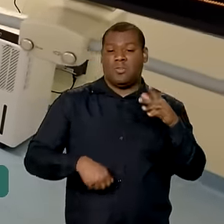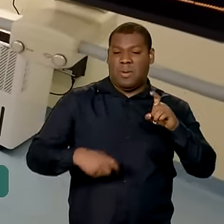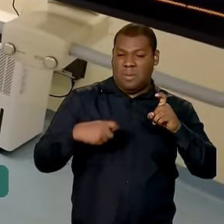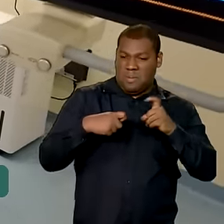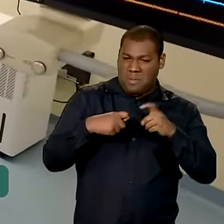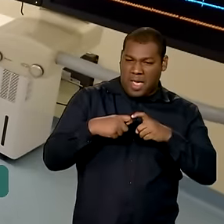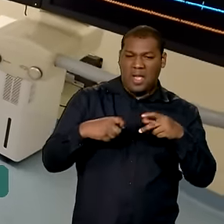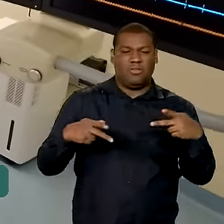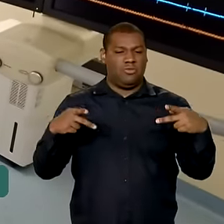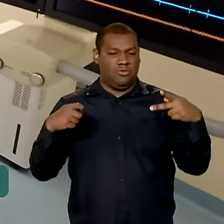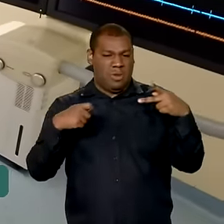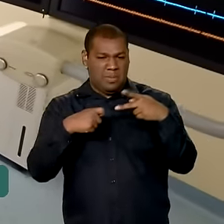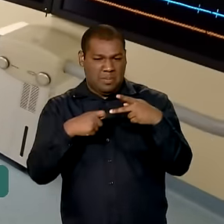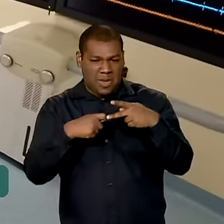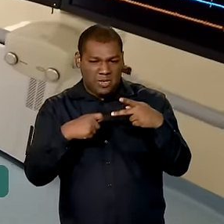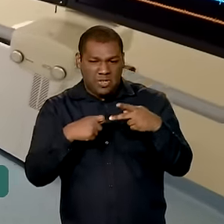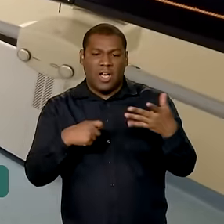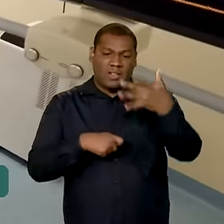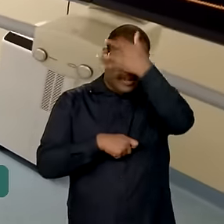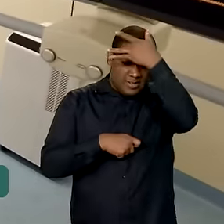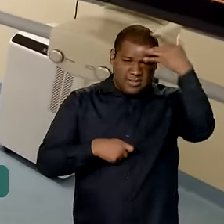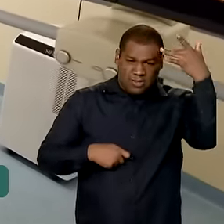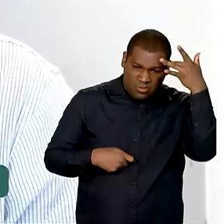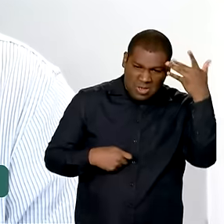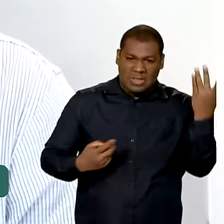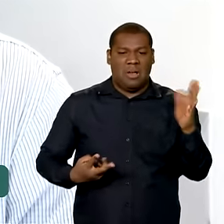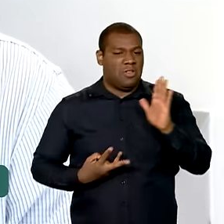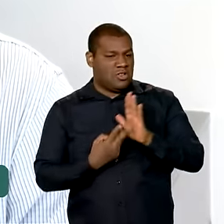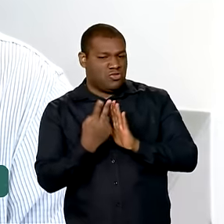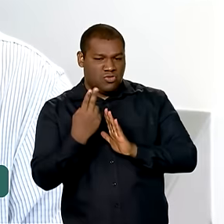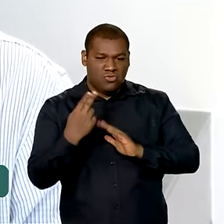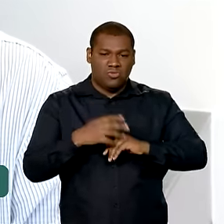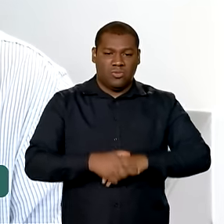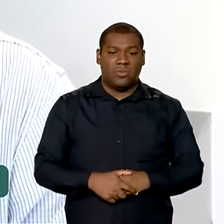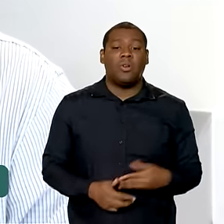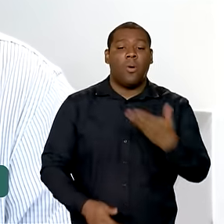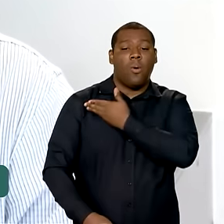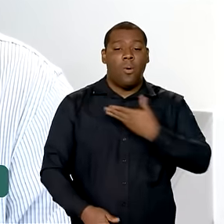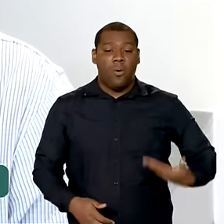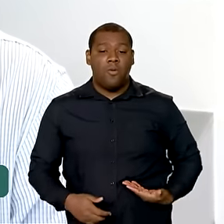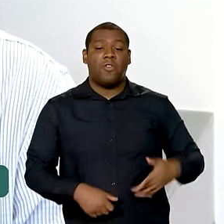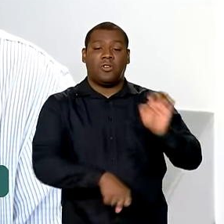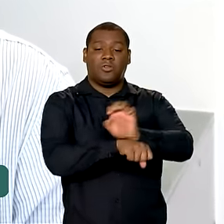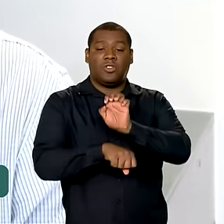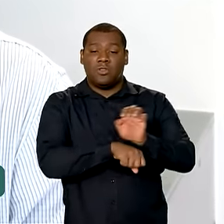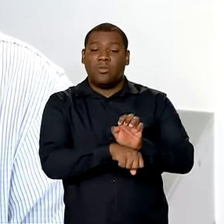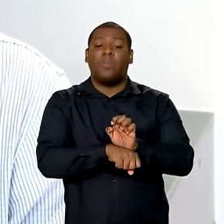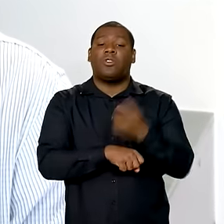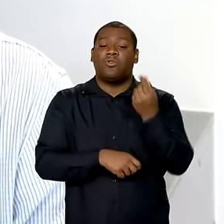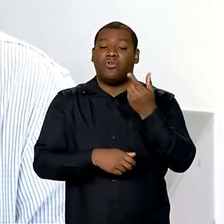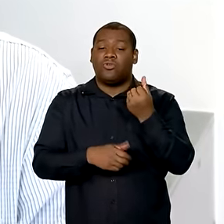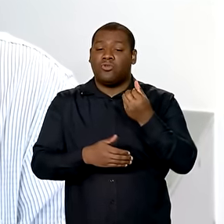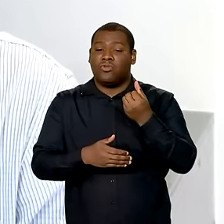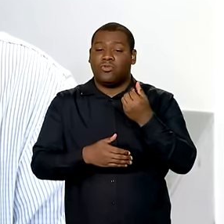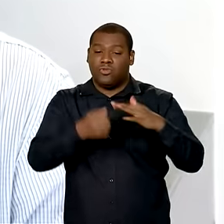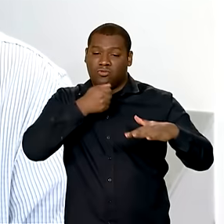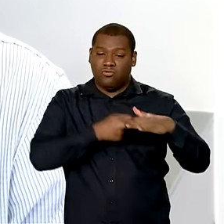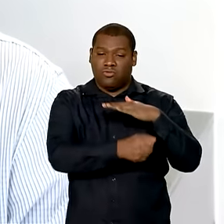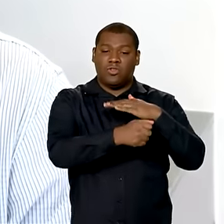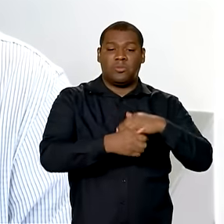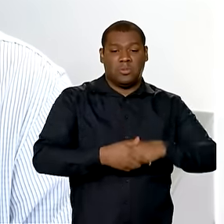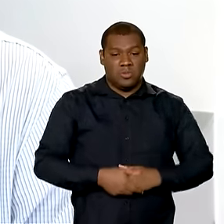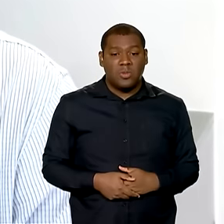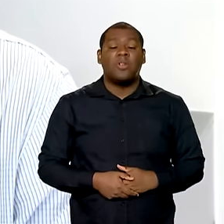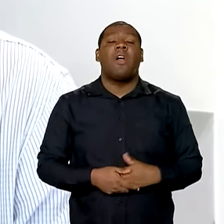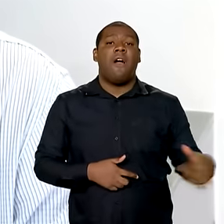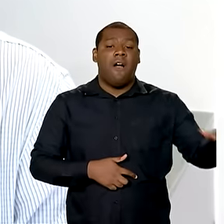pediatria, saúde mental e neurocirurgia. O governo do estado faz um investimento impactante e que vem a transformar toda